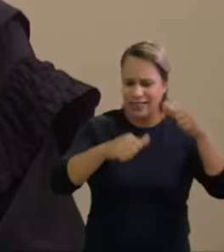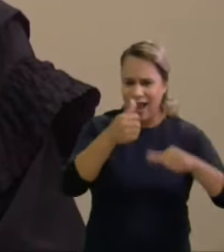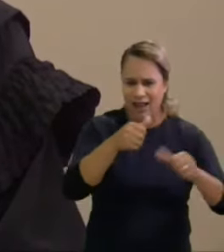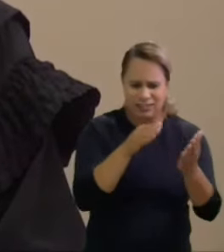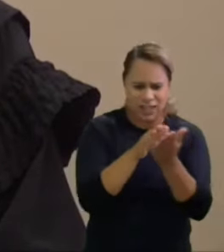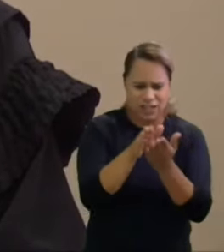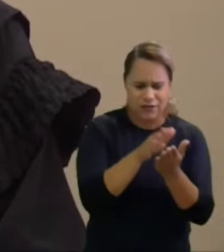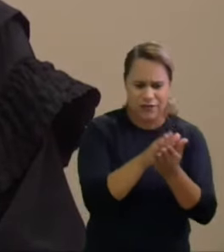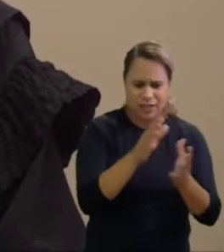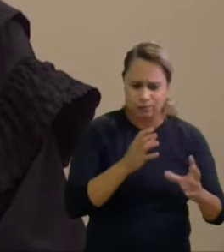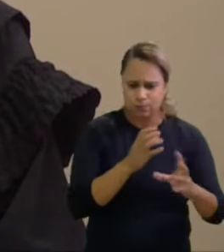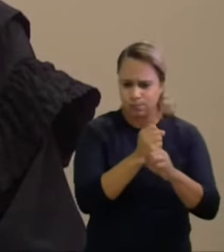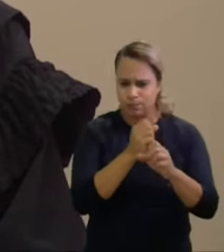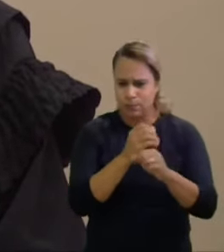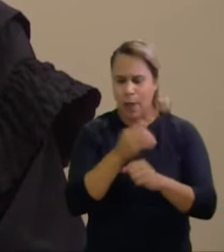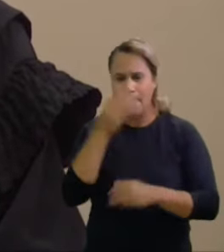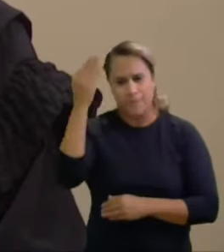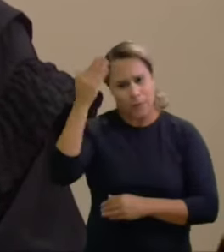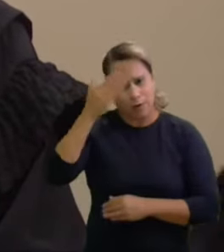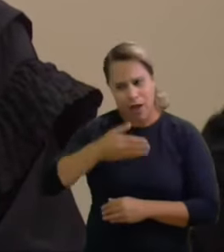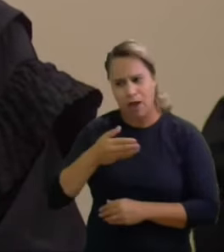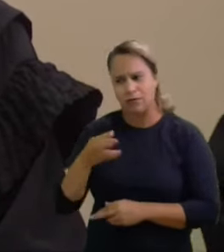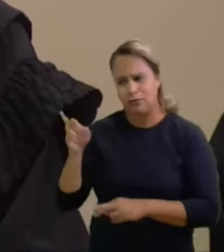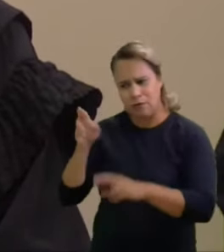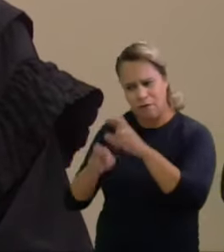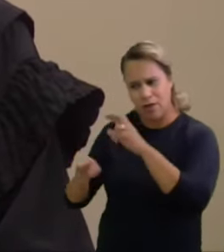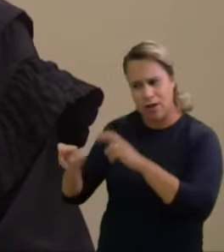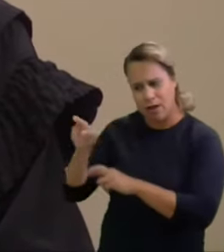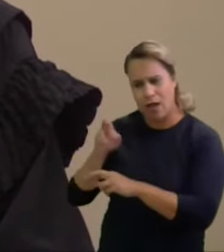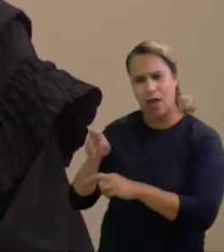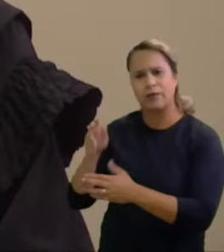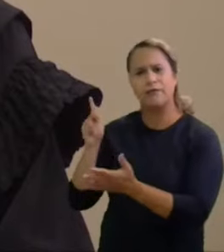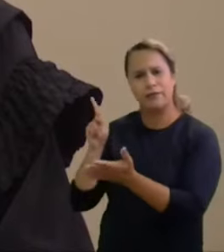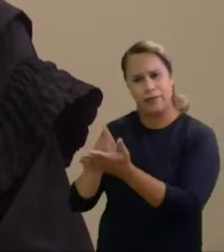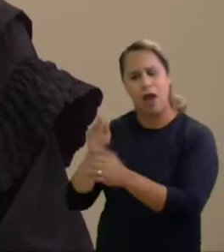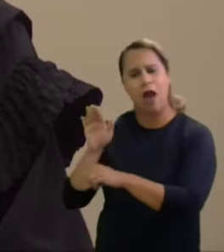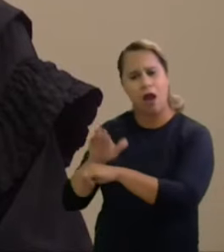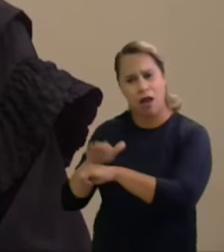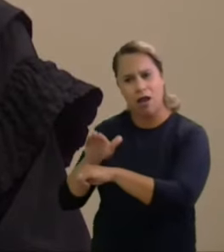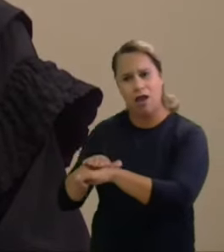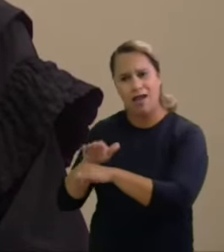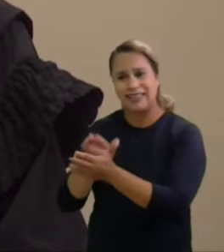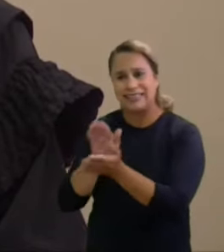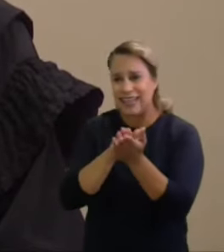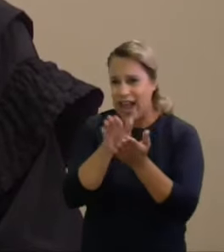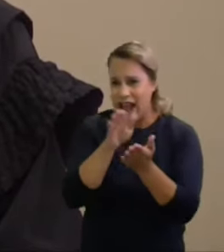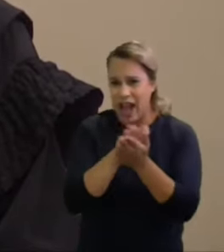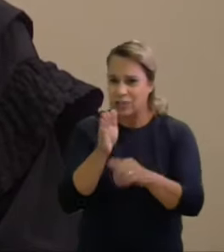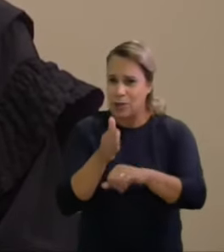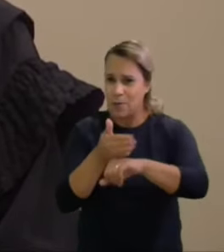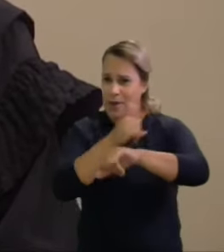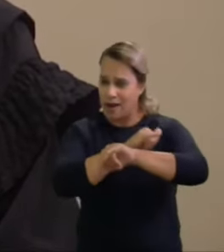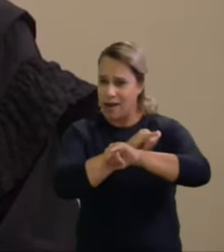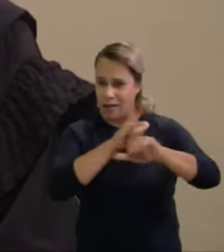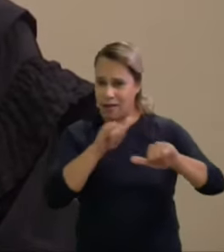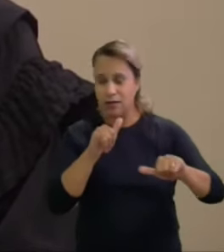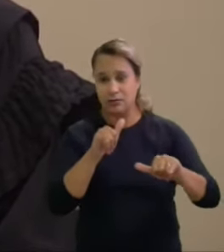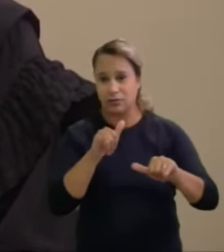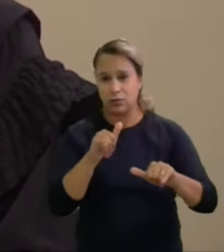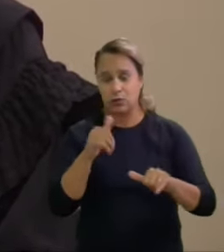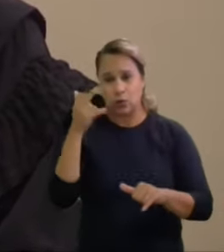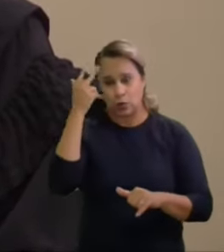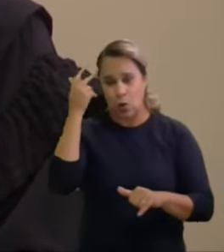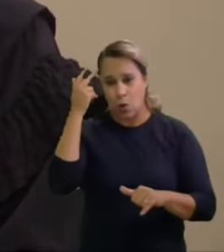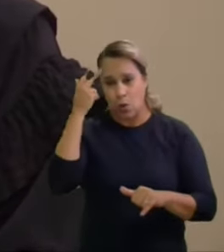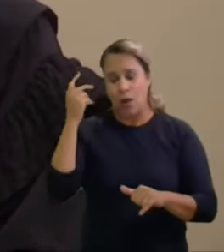tem-se comprovado que os investigados realizaram na pré-campanha gastos reputados como tipicamente eleitorais no montante de